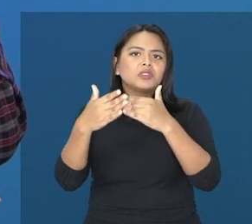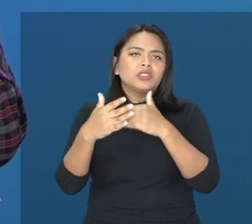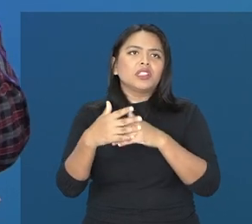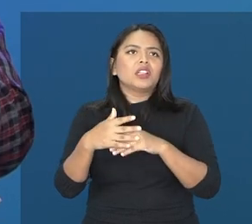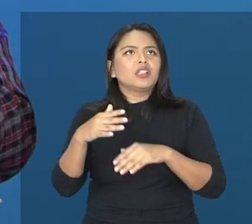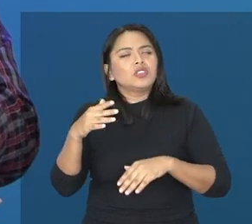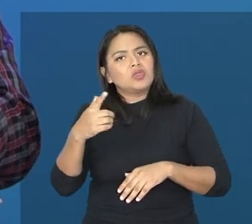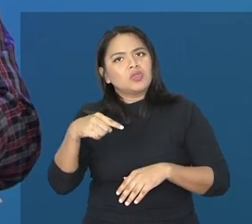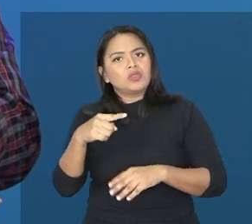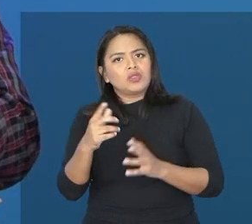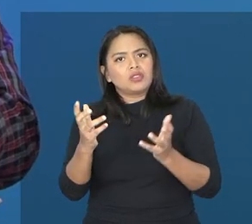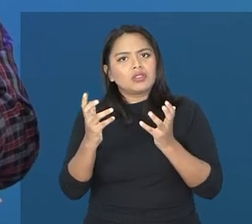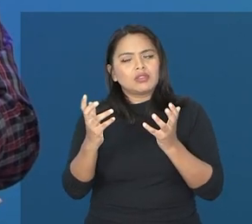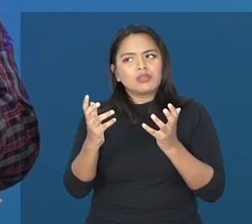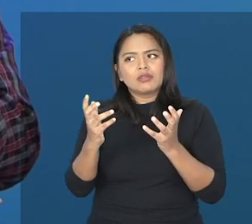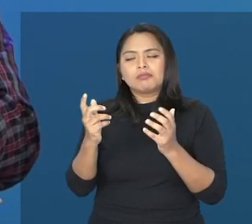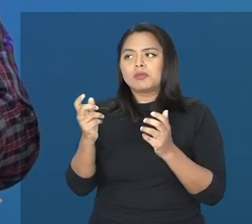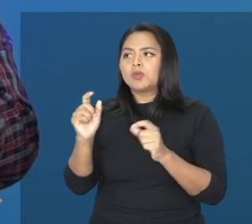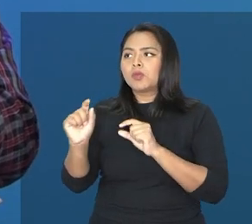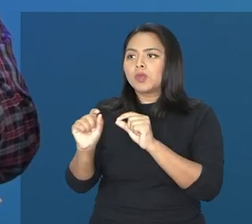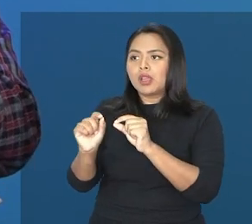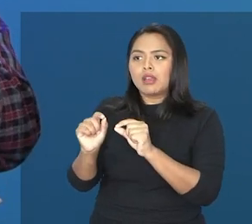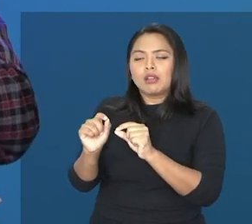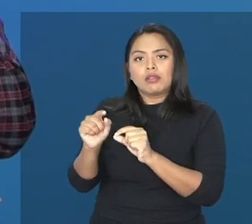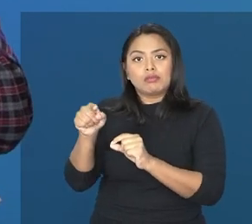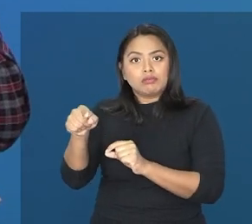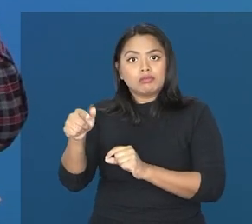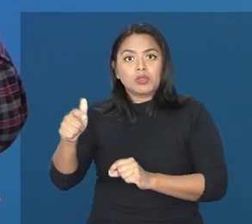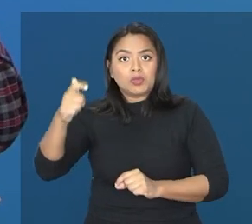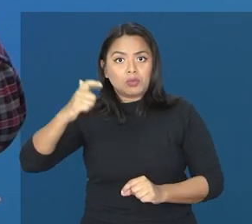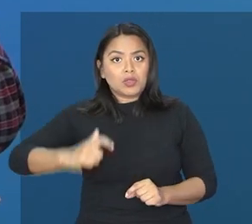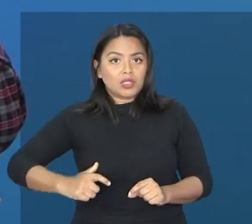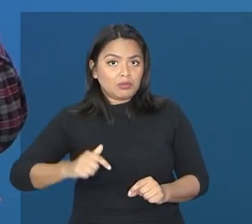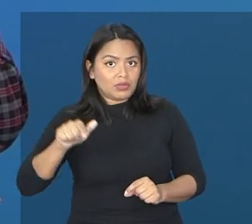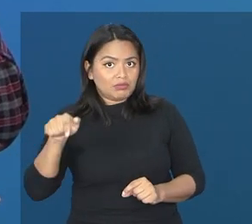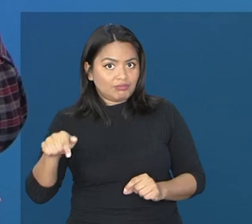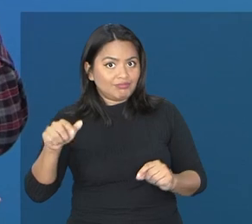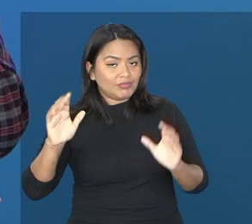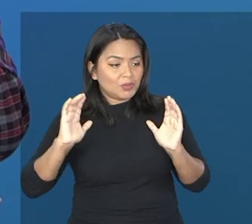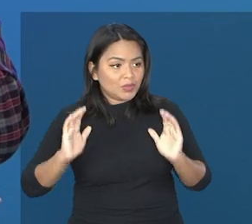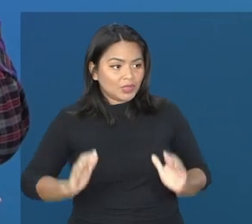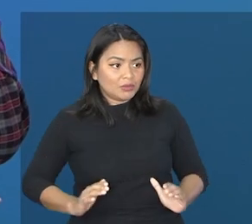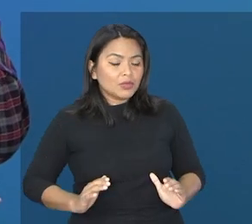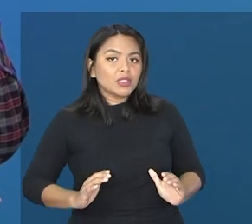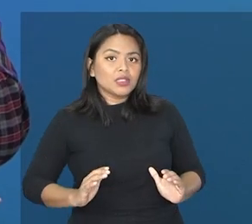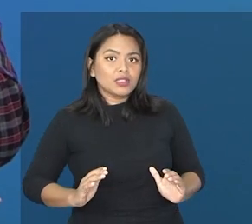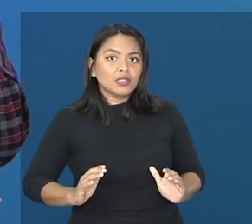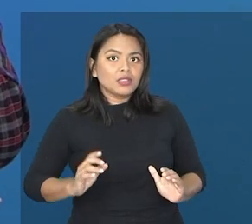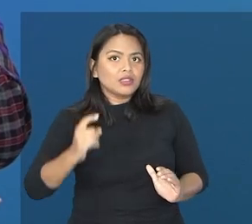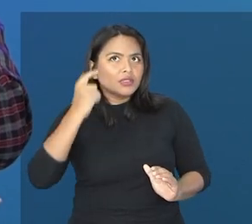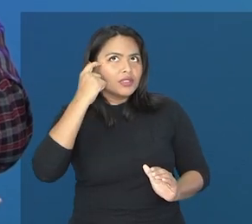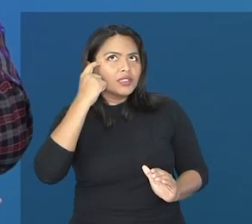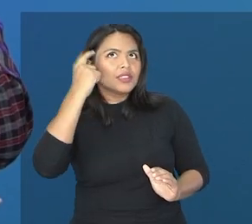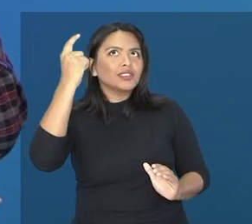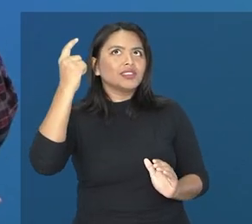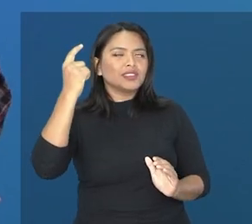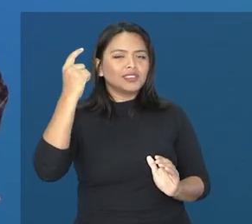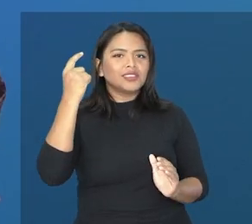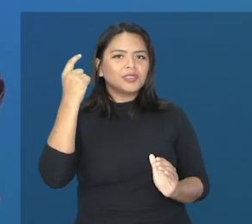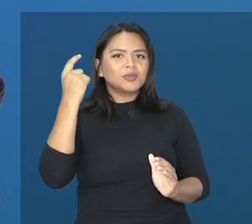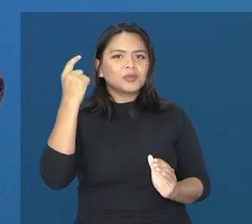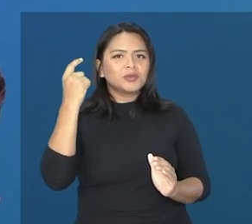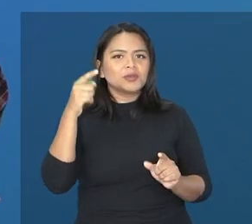quando a gente trabalha com altas habilidades de superdotação, que o comportamento dele seja um comportamento que a gente chama de criativo